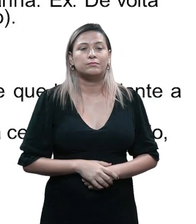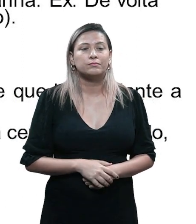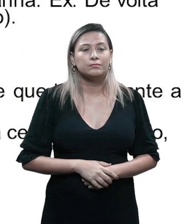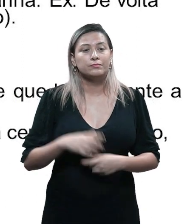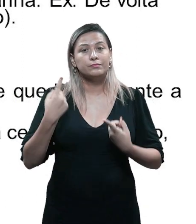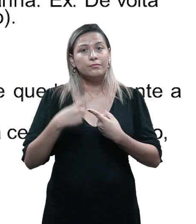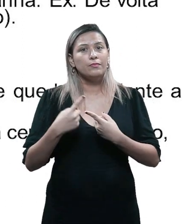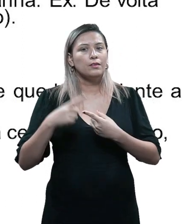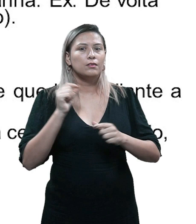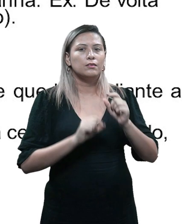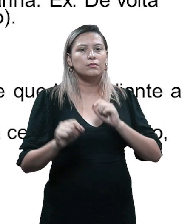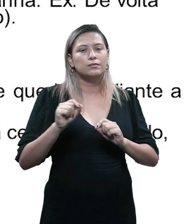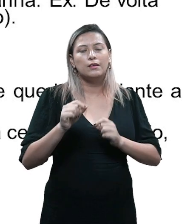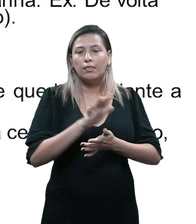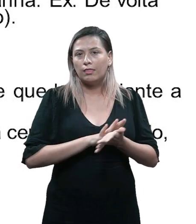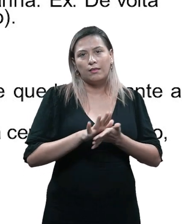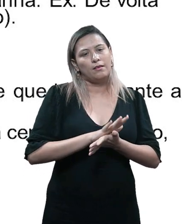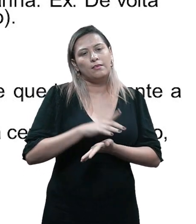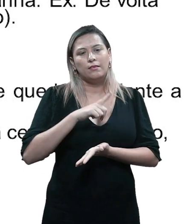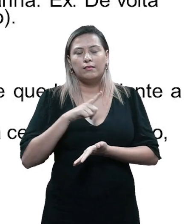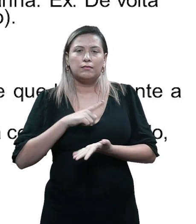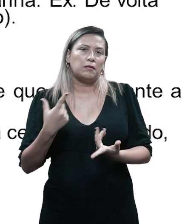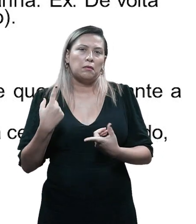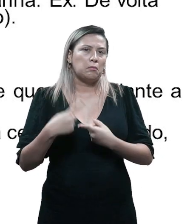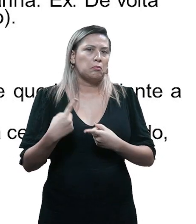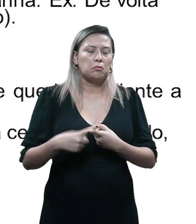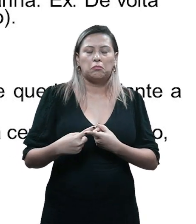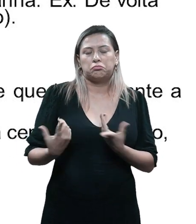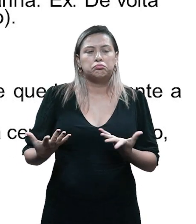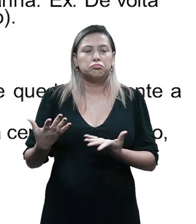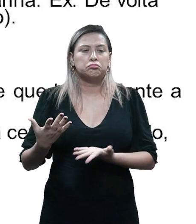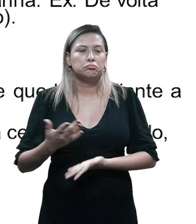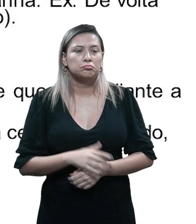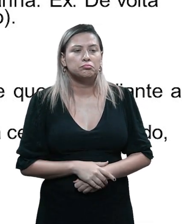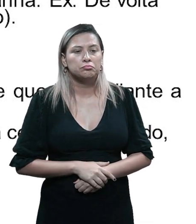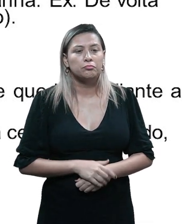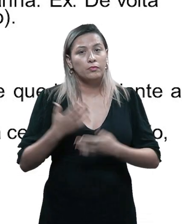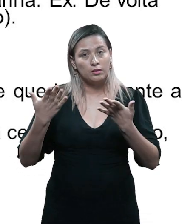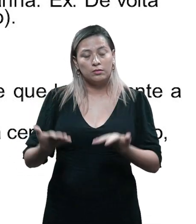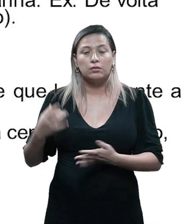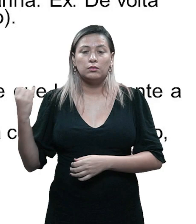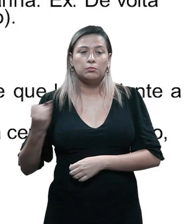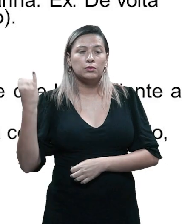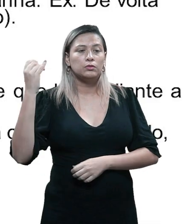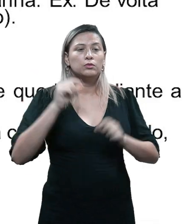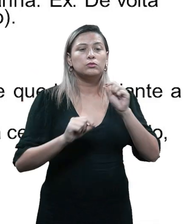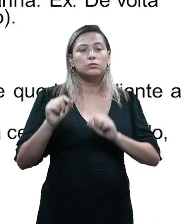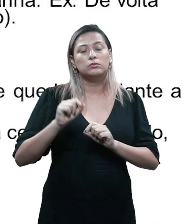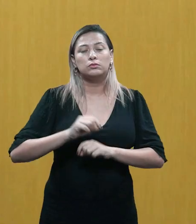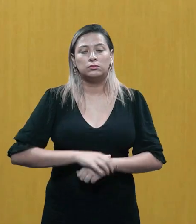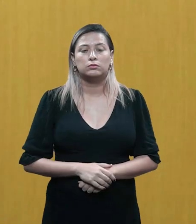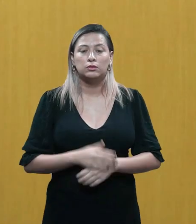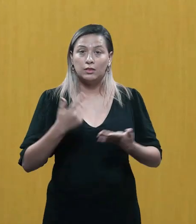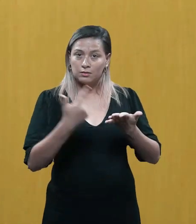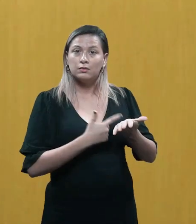nada existe por acaso. Certo? Eu acho interessante nesse livro daqui, o Kleber Mendonça, ele